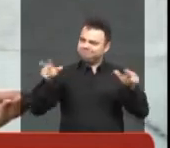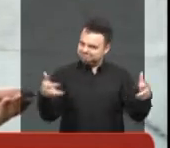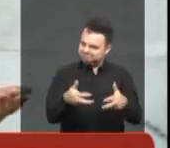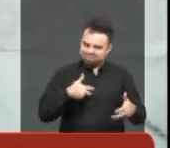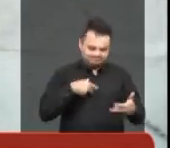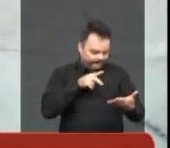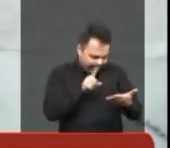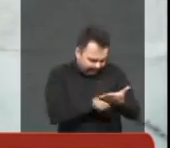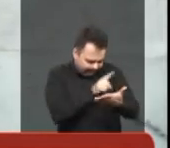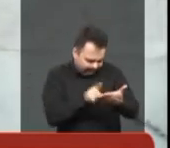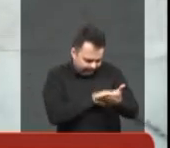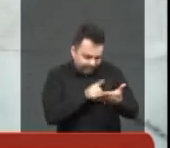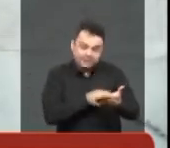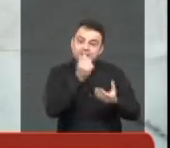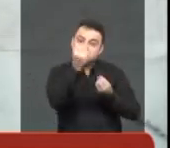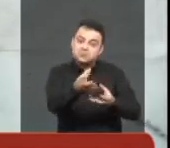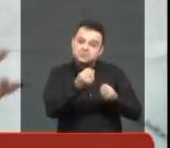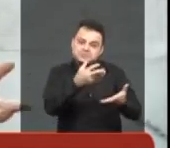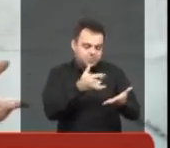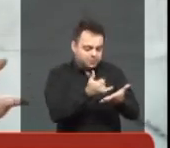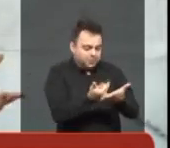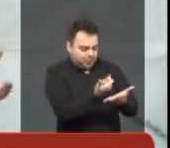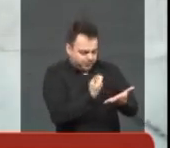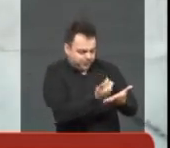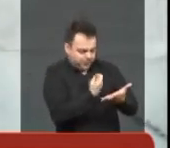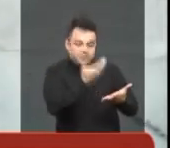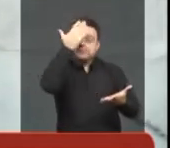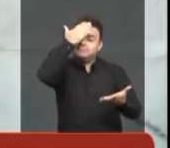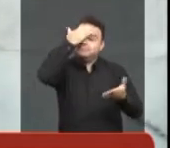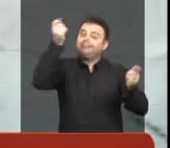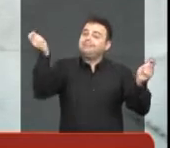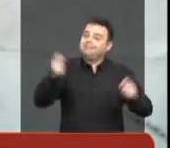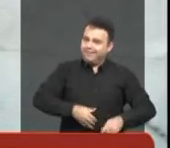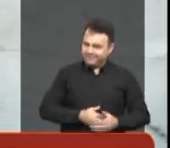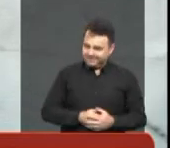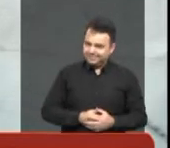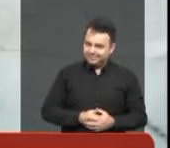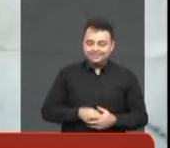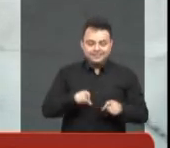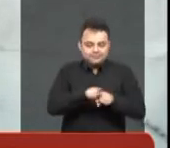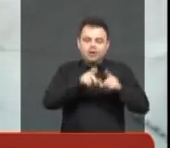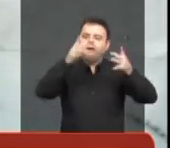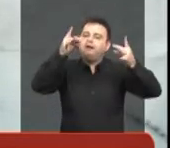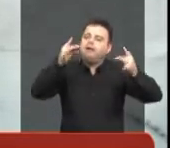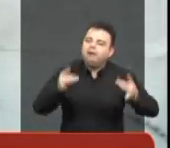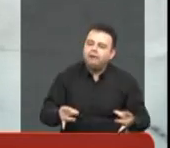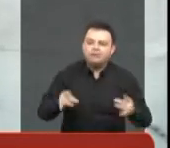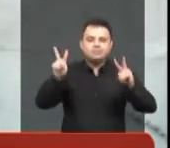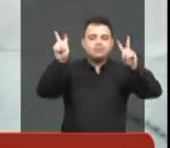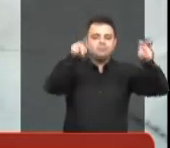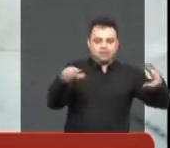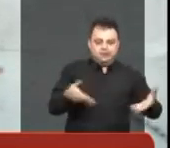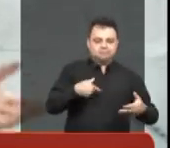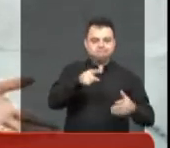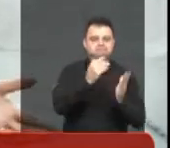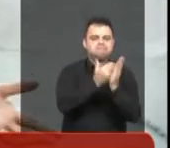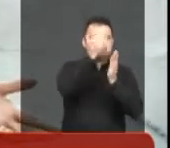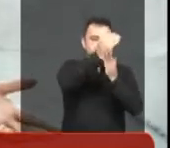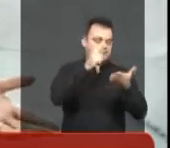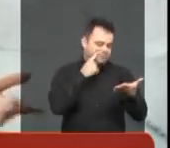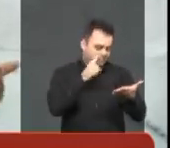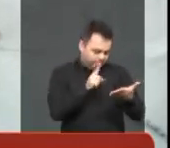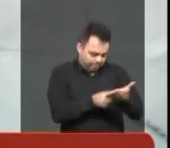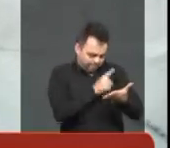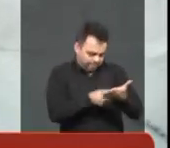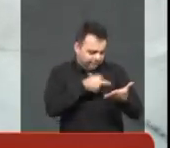do Legislativo, você fica com todas essas informações na palma da sua mão. E aí você pode ter mais detalhes sobre todos esses